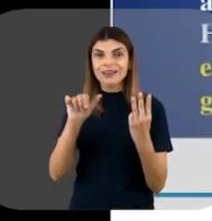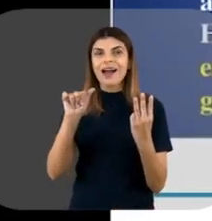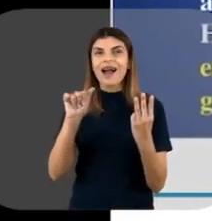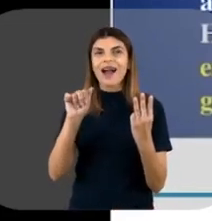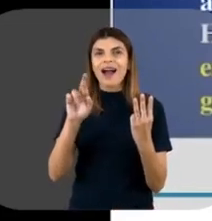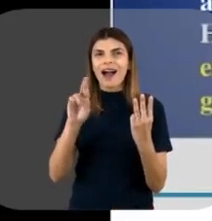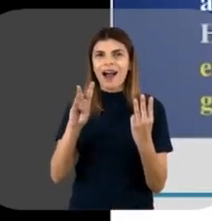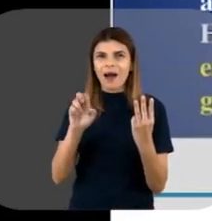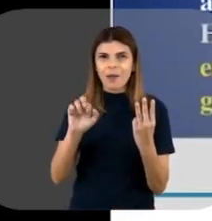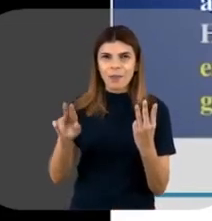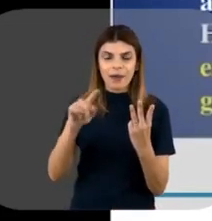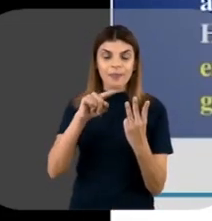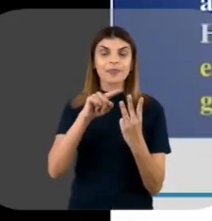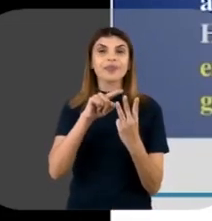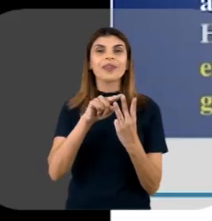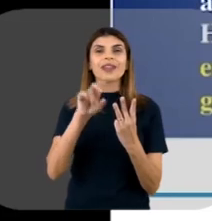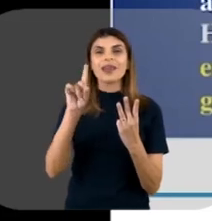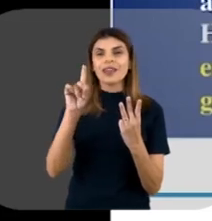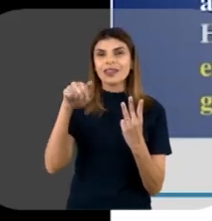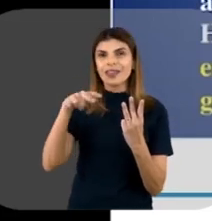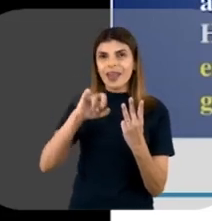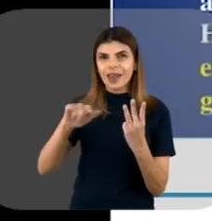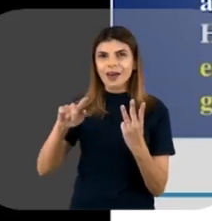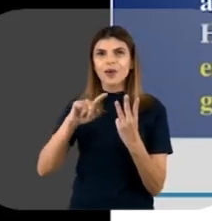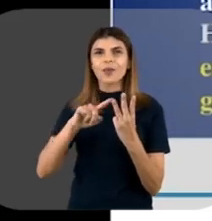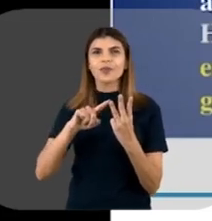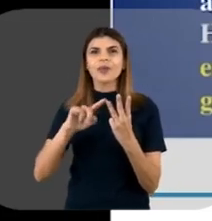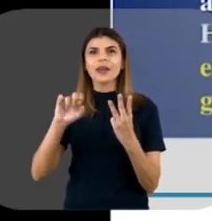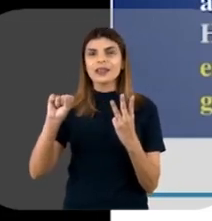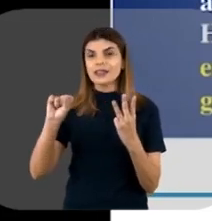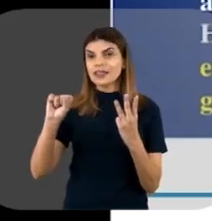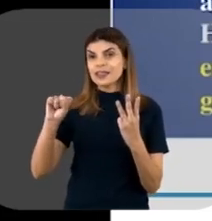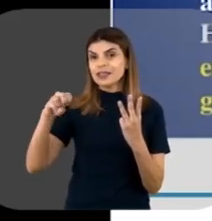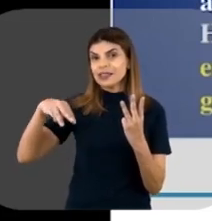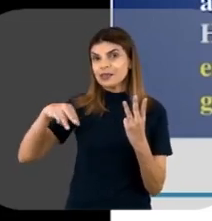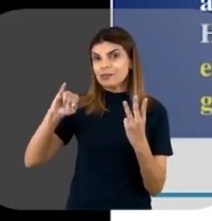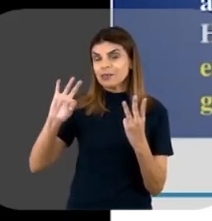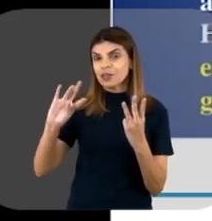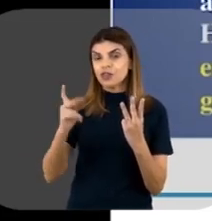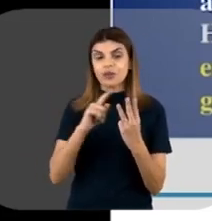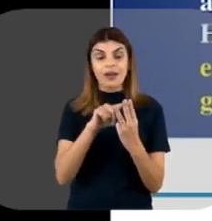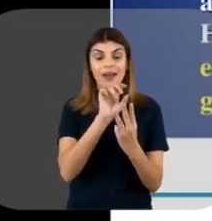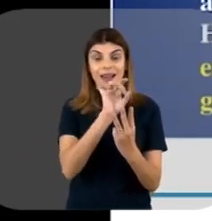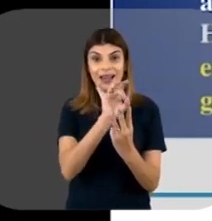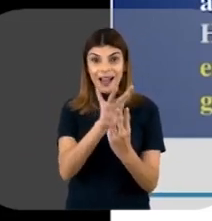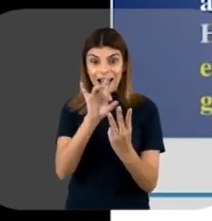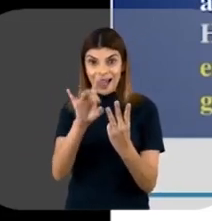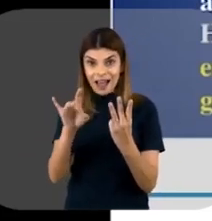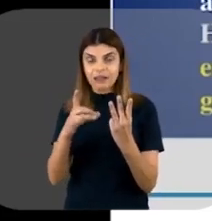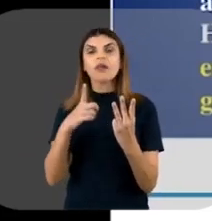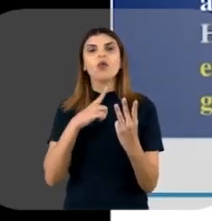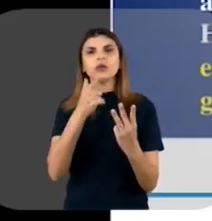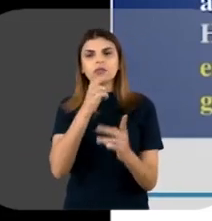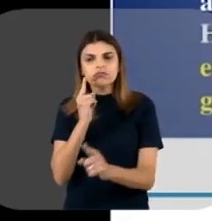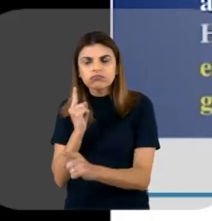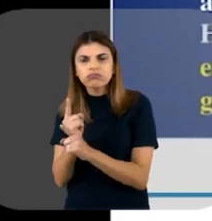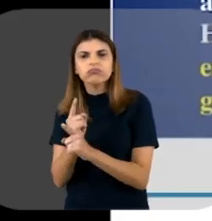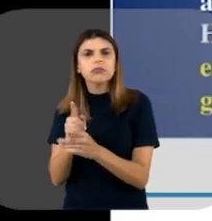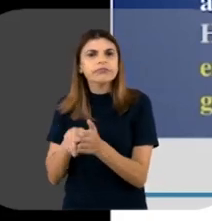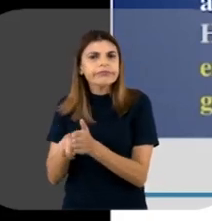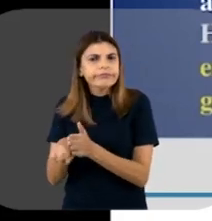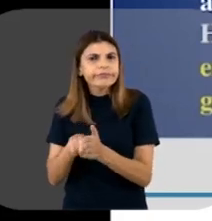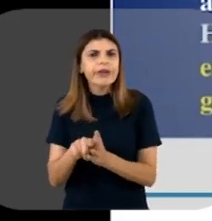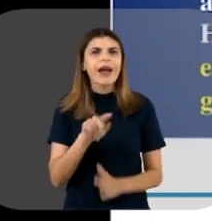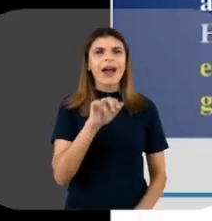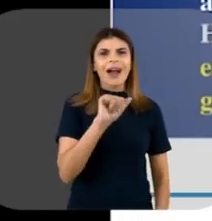descobriram as enzimas de restrição. Na verdade, cada um teve uma pequena participação. Então, o Arber,